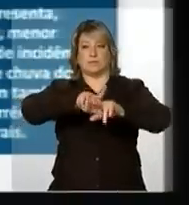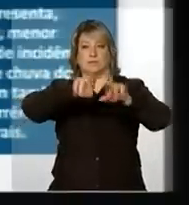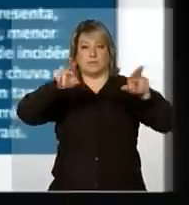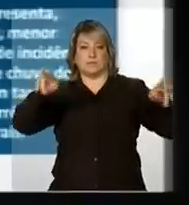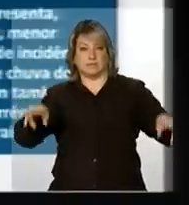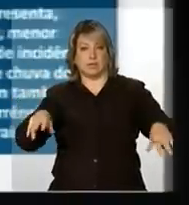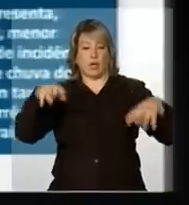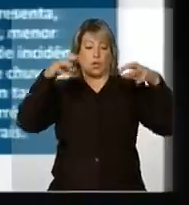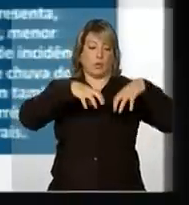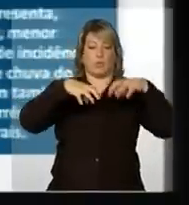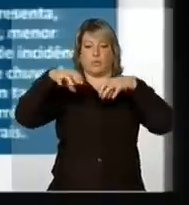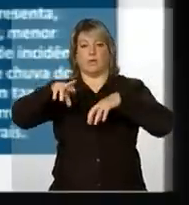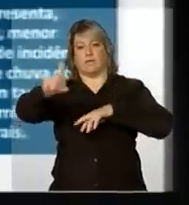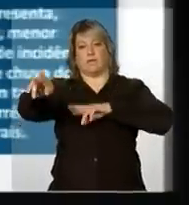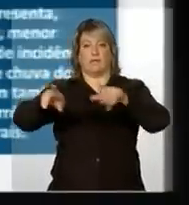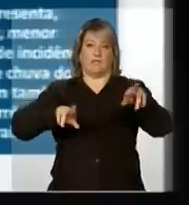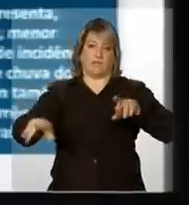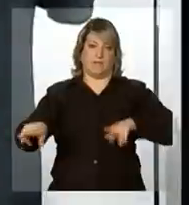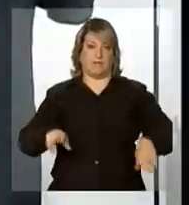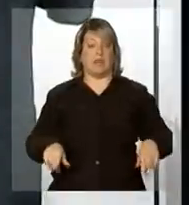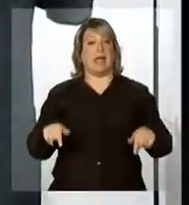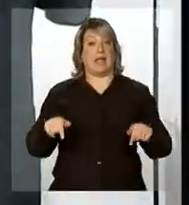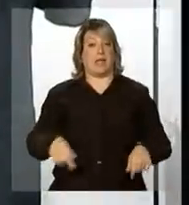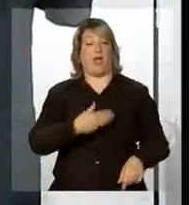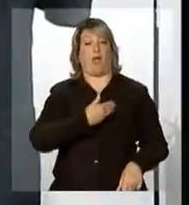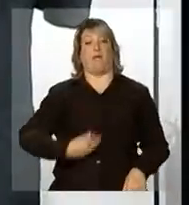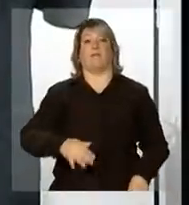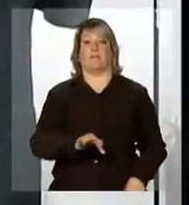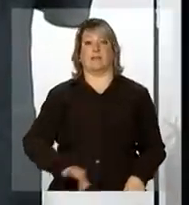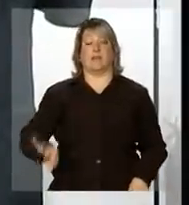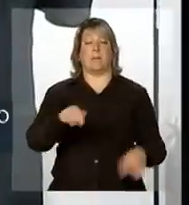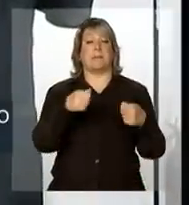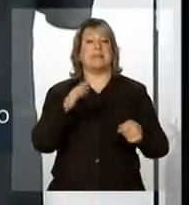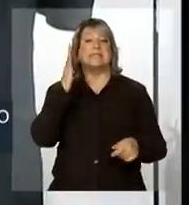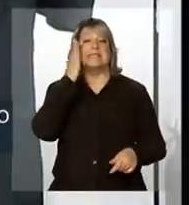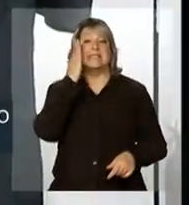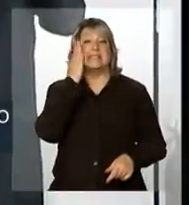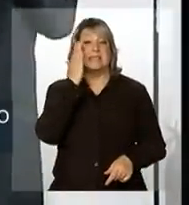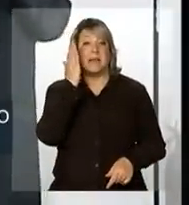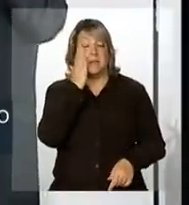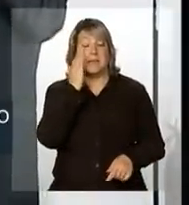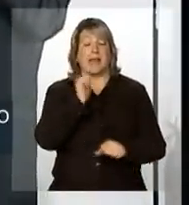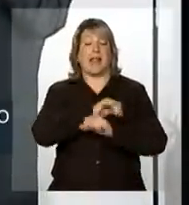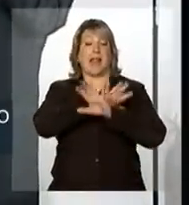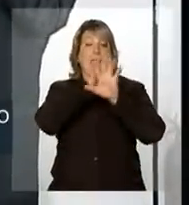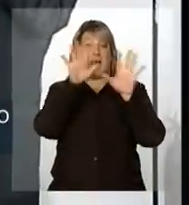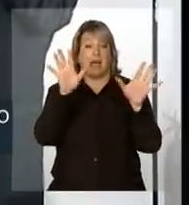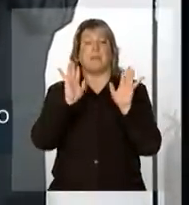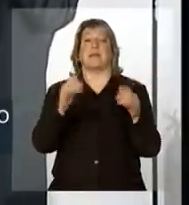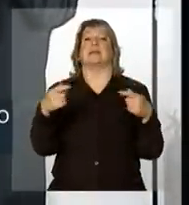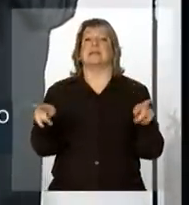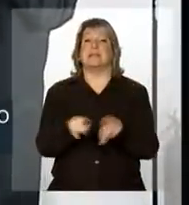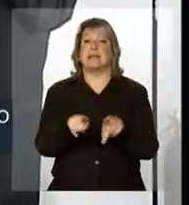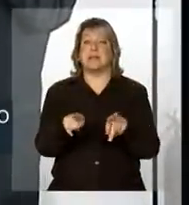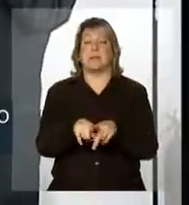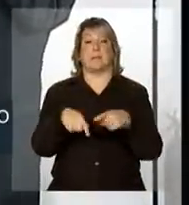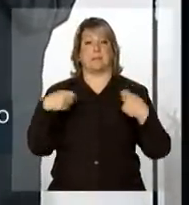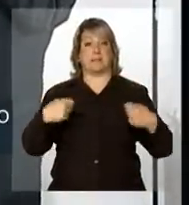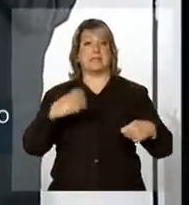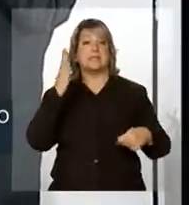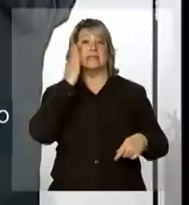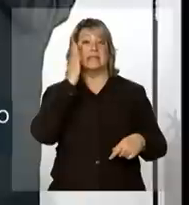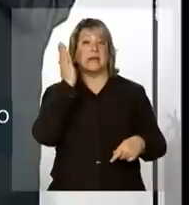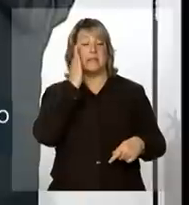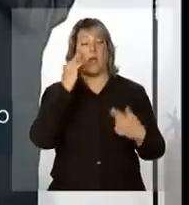Esse é o pano de fundo que o governo federal tem que saber, com muita clareza, mas também tem que saber outras questões mais.